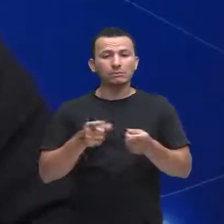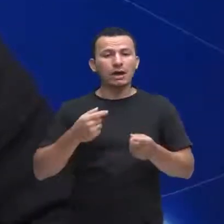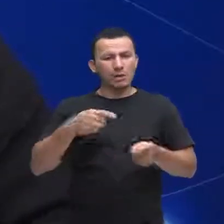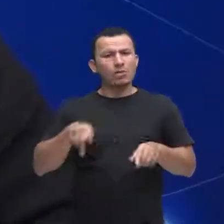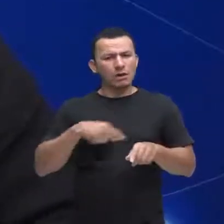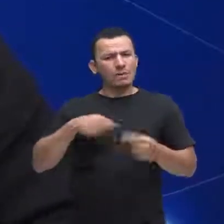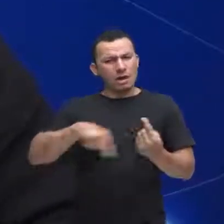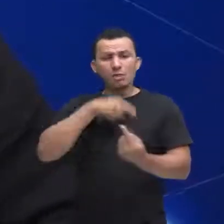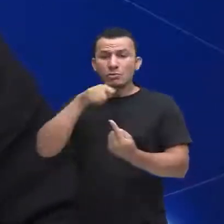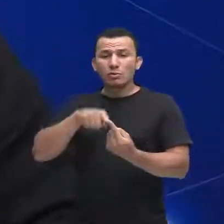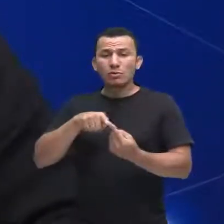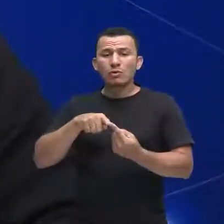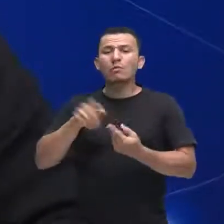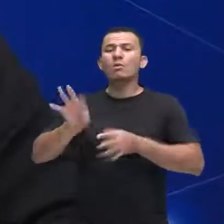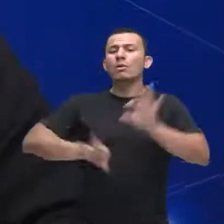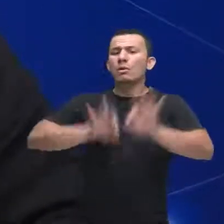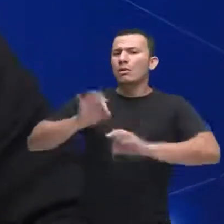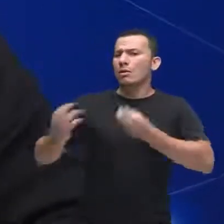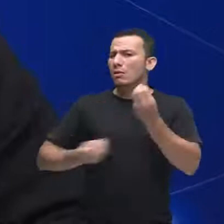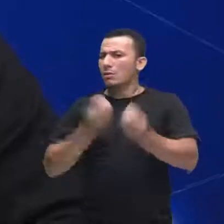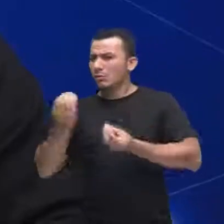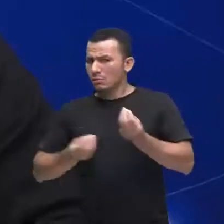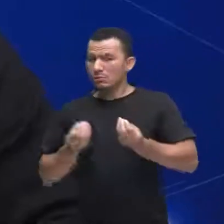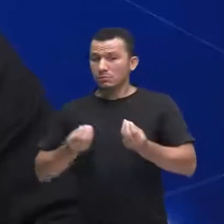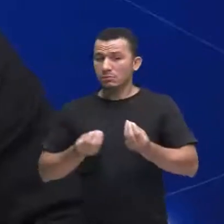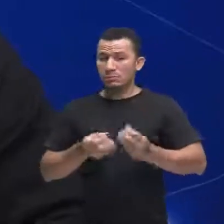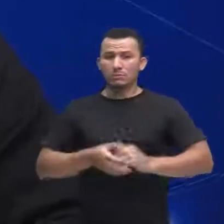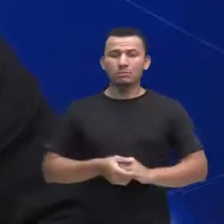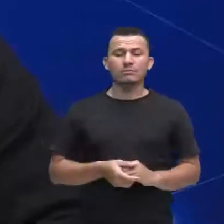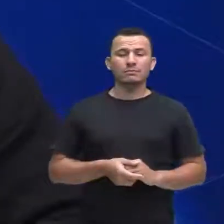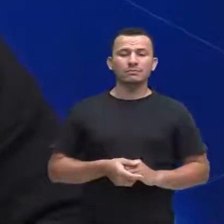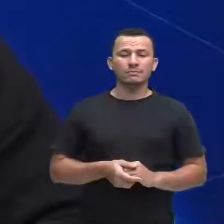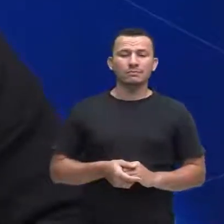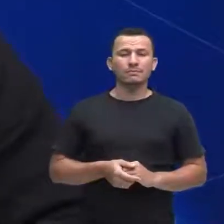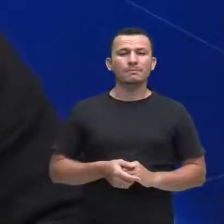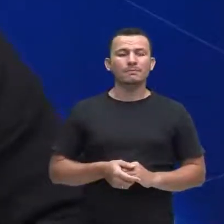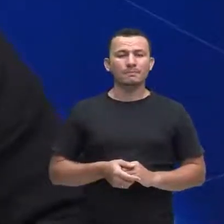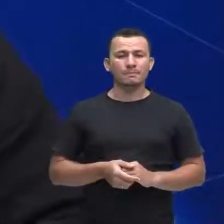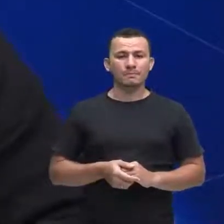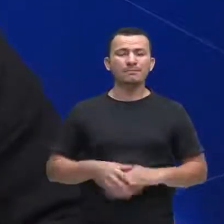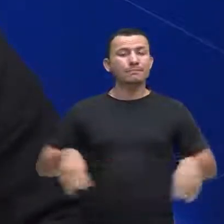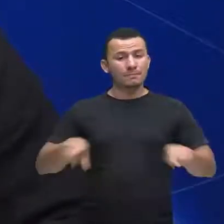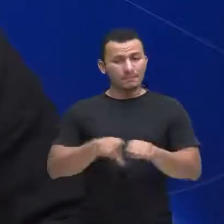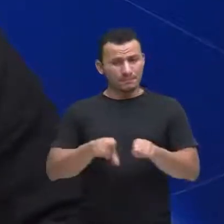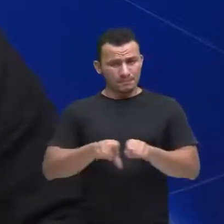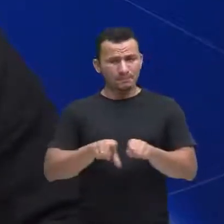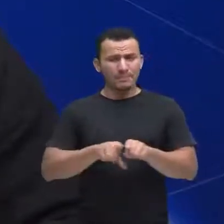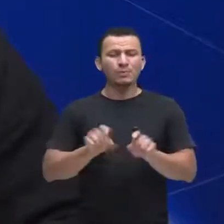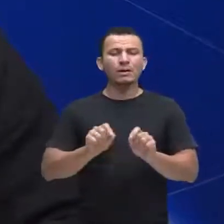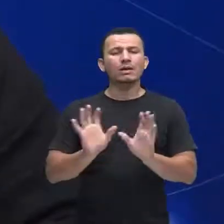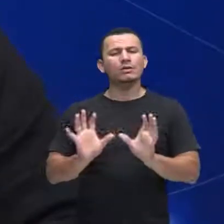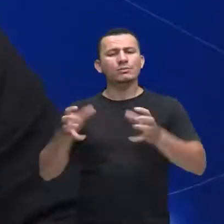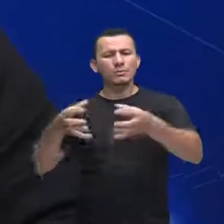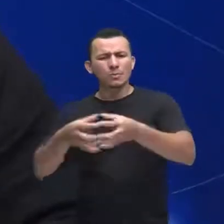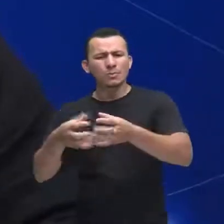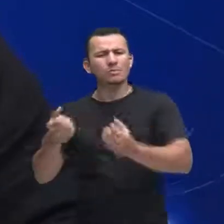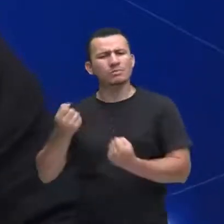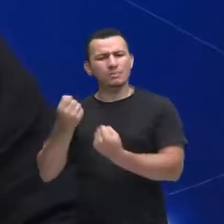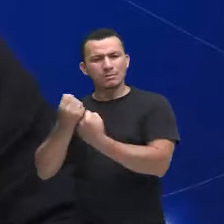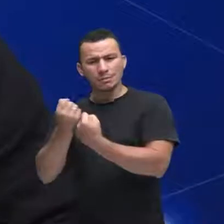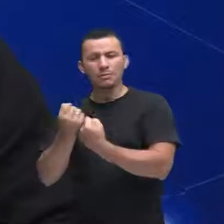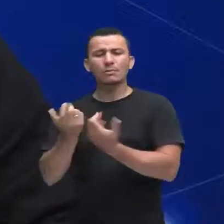faço com isso o que eu faço com o que está posto mas essa rede essa rede de apoio essa